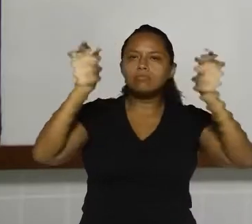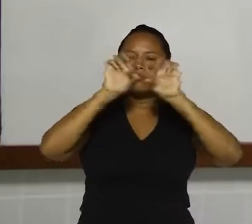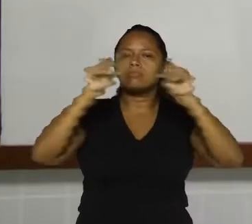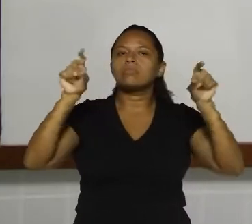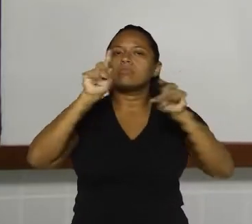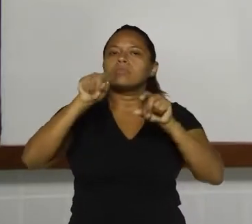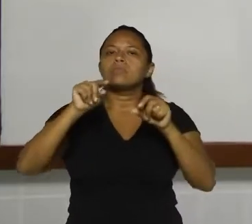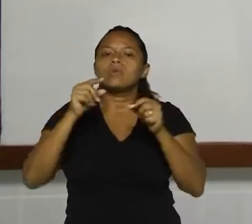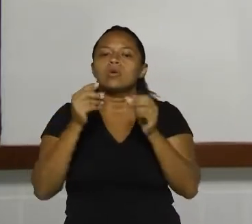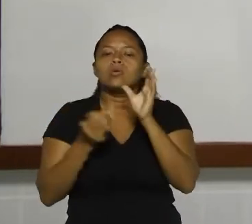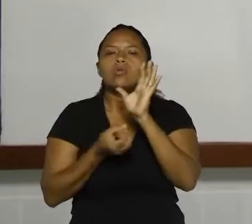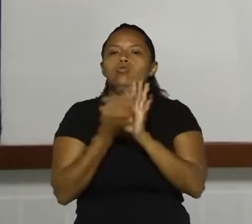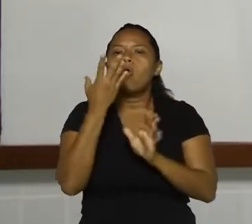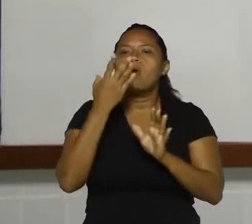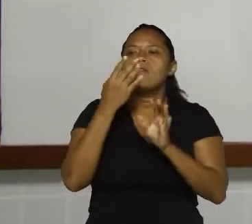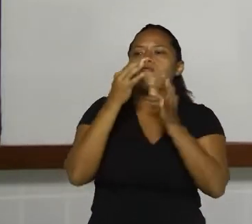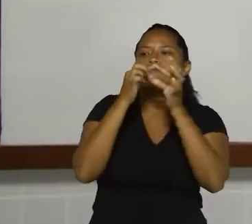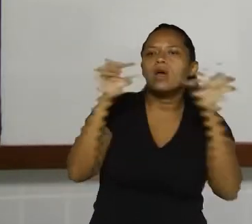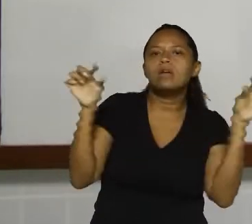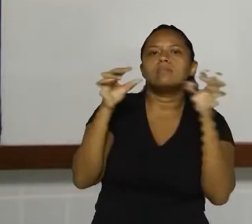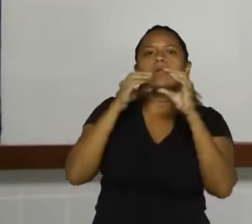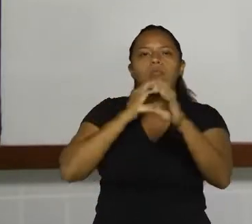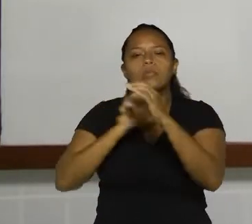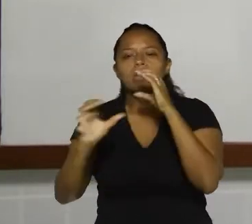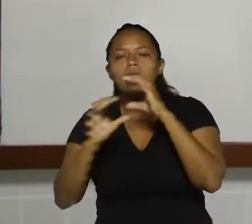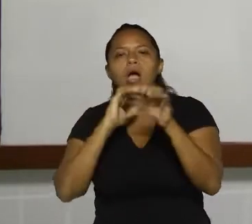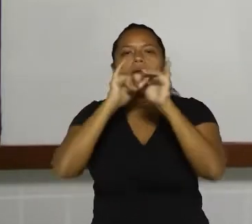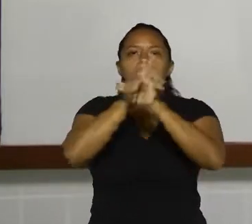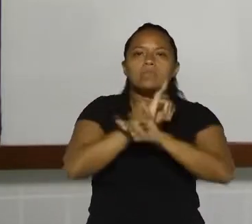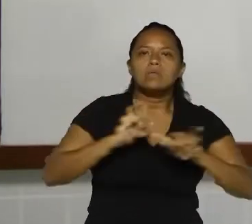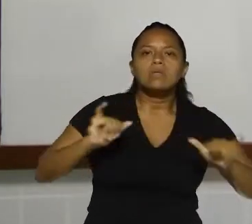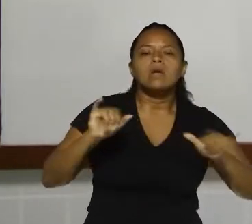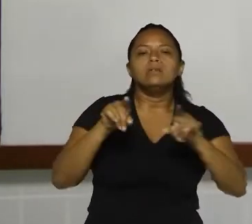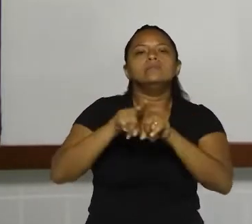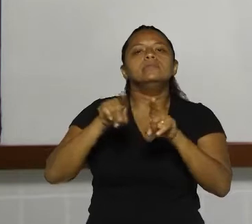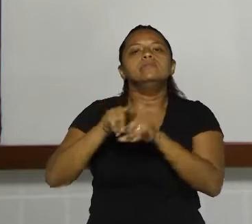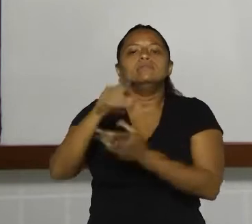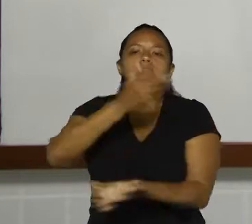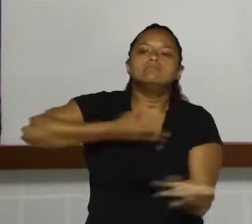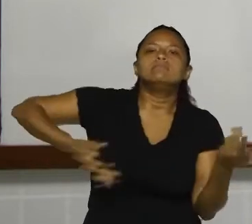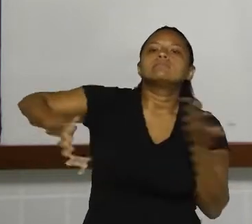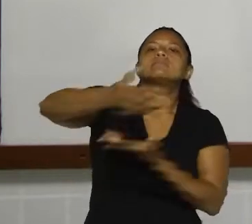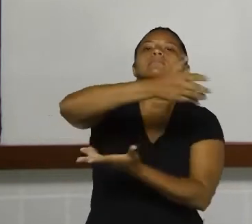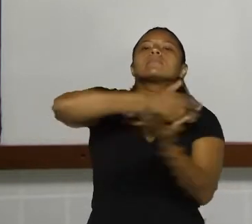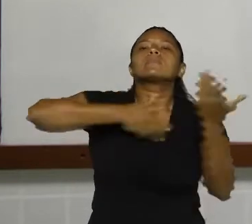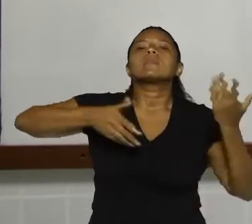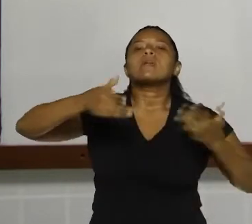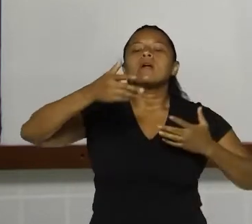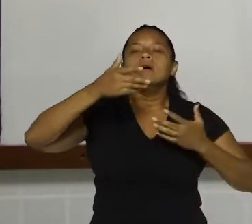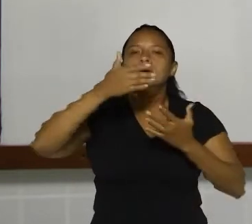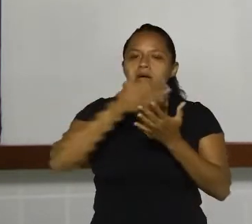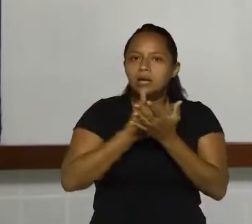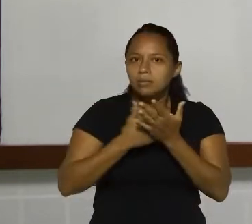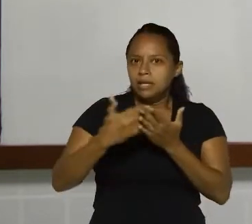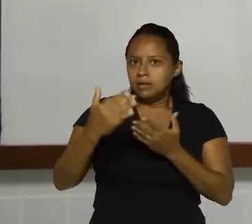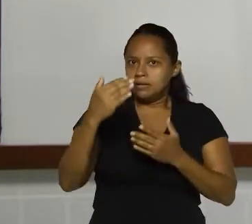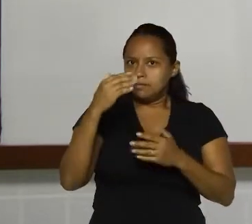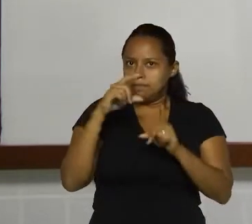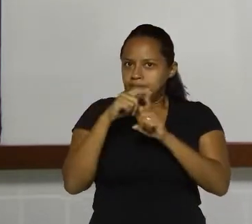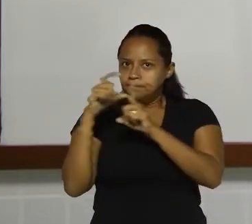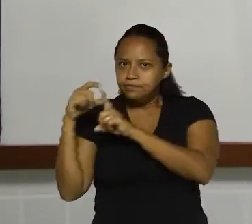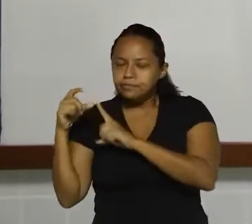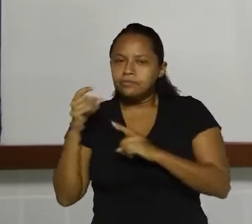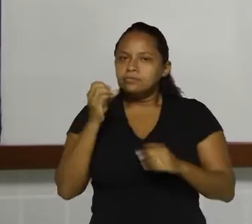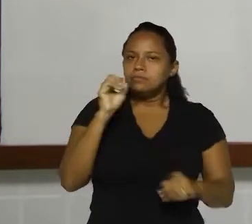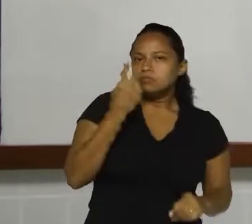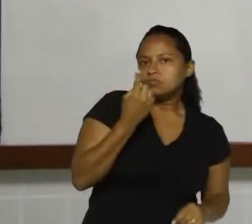constrói frases para comunicar, para enunciar, para estabelecer a interação com o outro a partir de palavras, né?